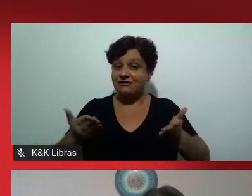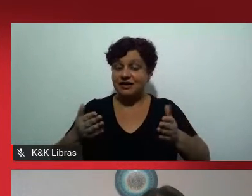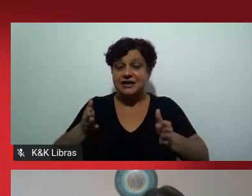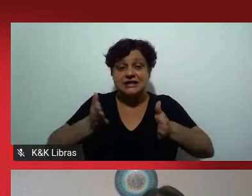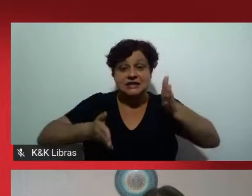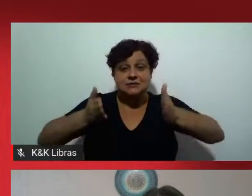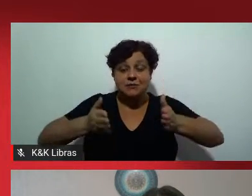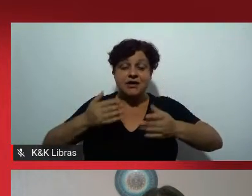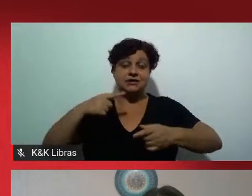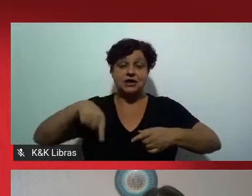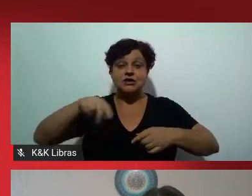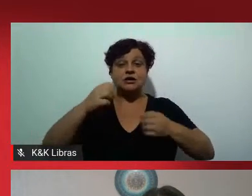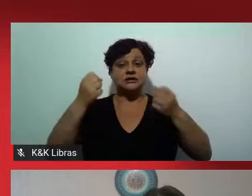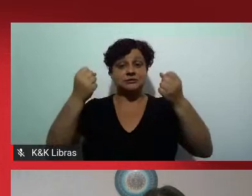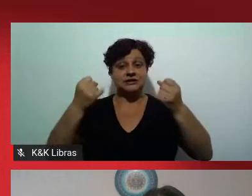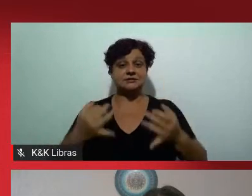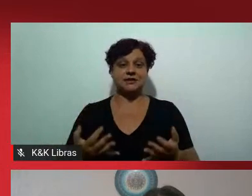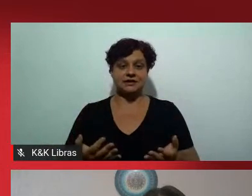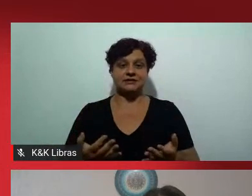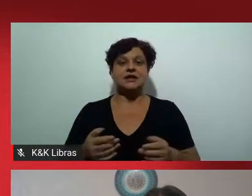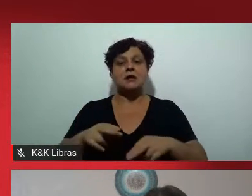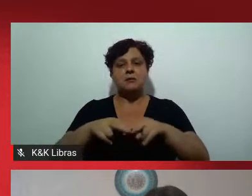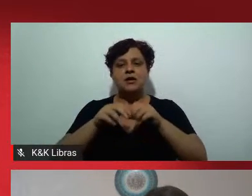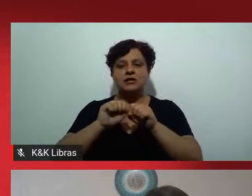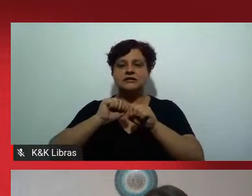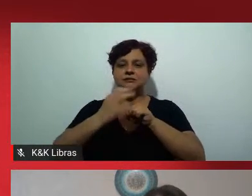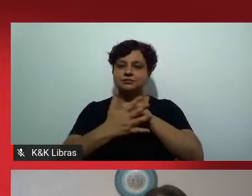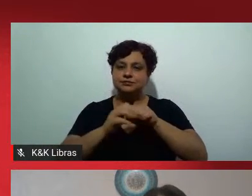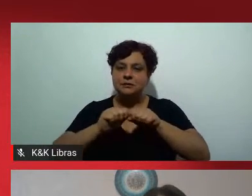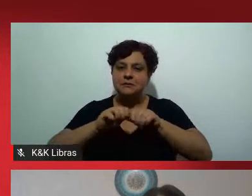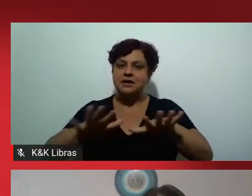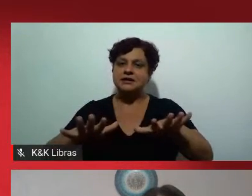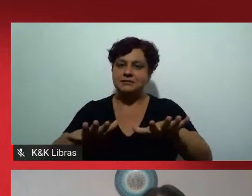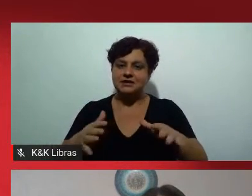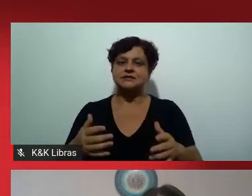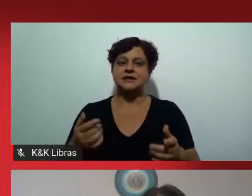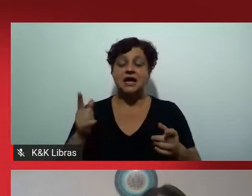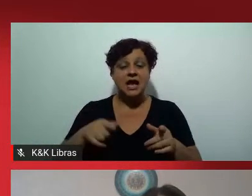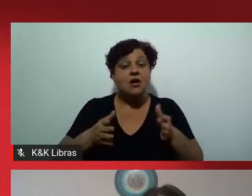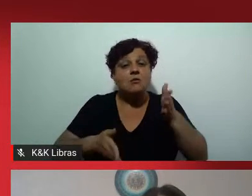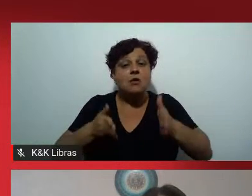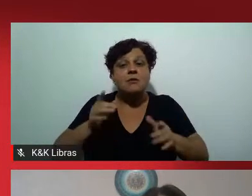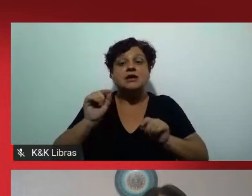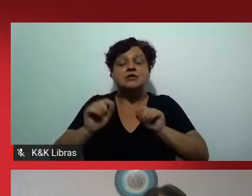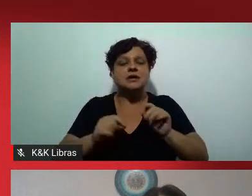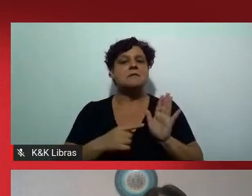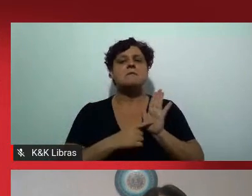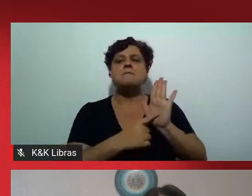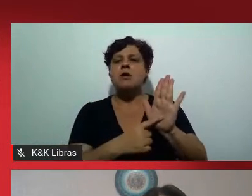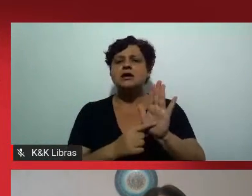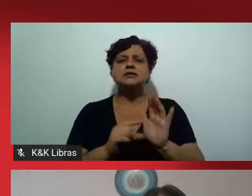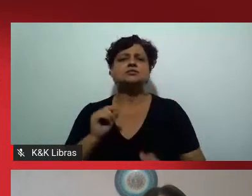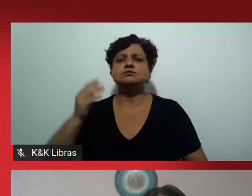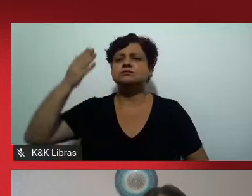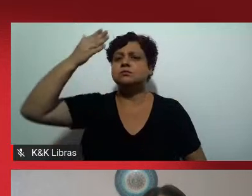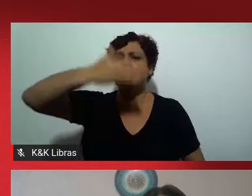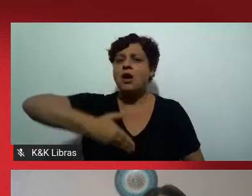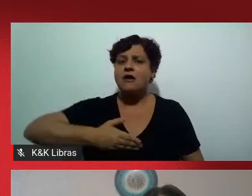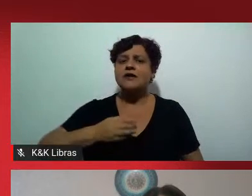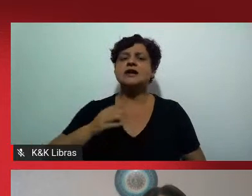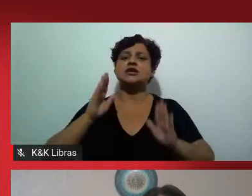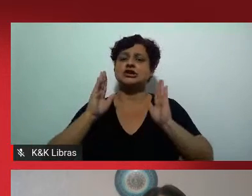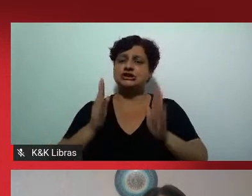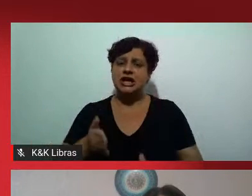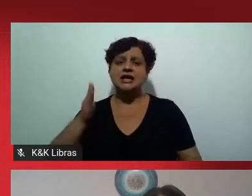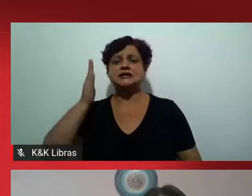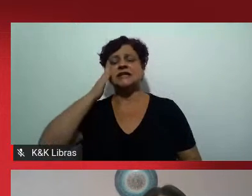falando da pandemia, nesse momento que fica muito evidente aquilo que já sabíamos, que